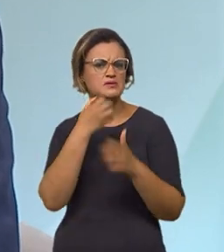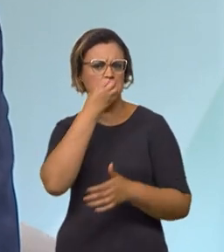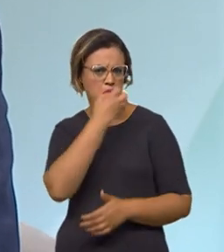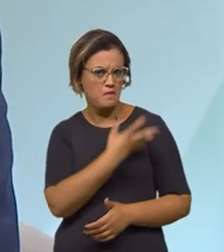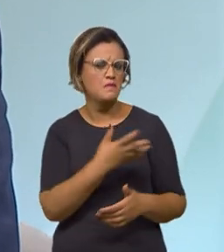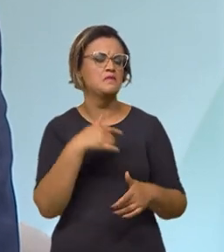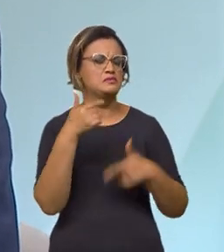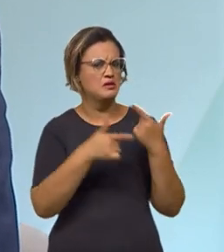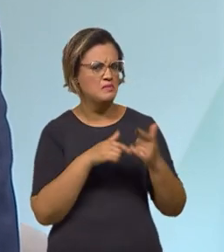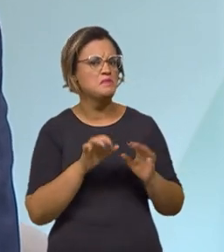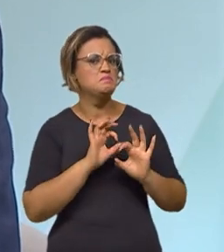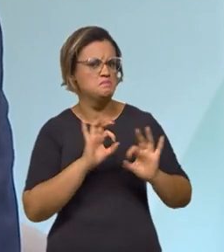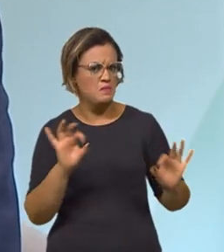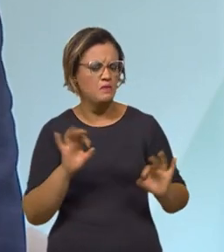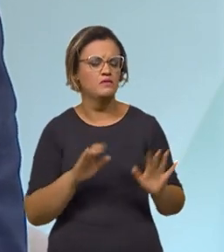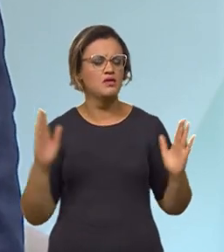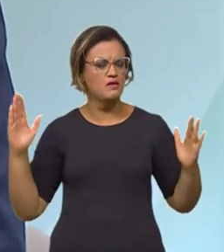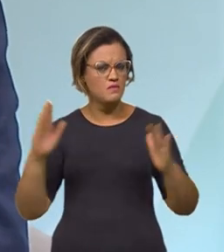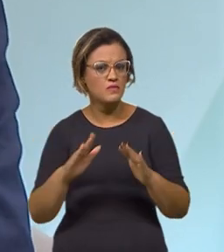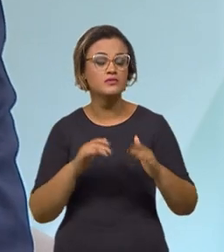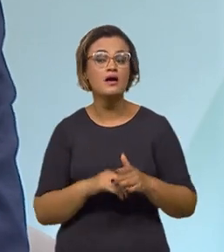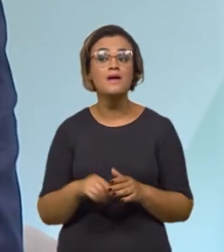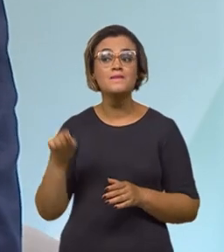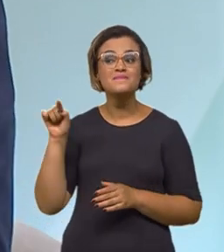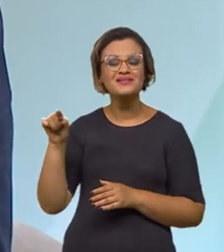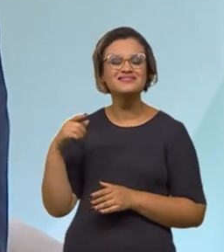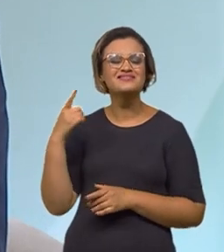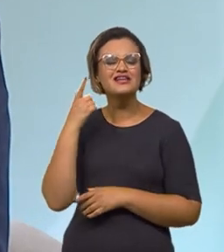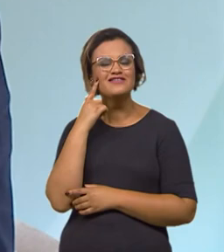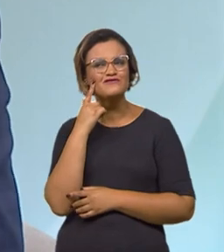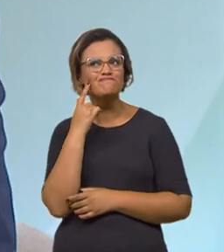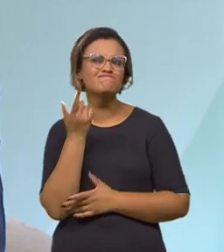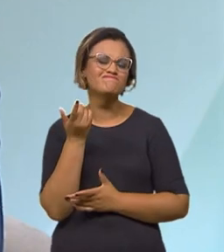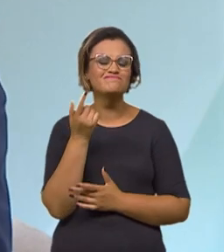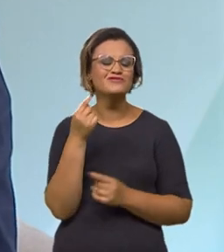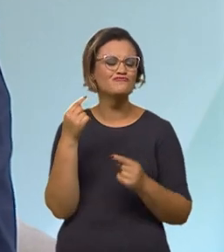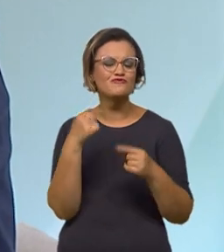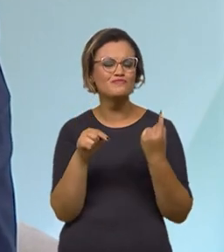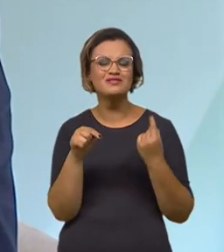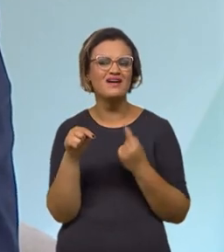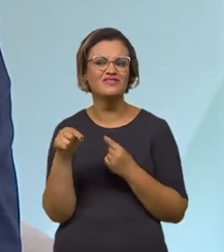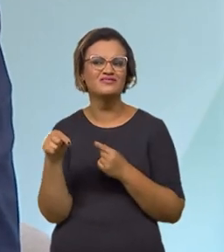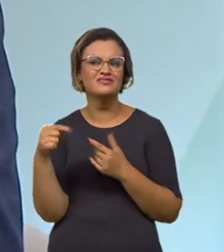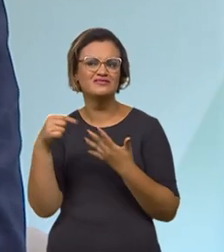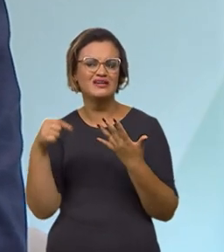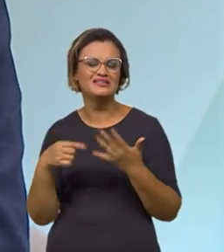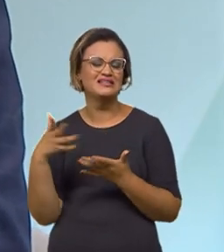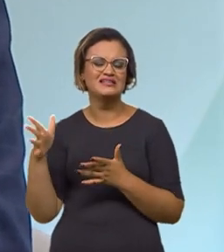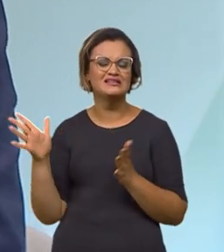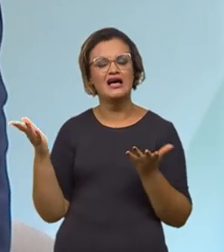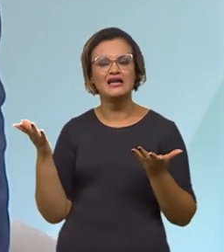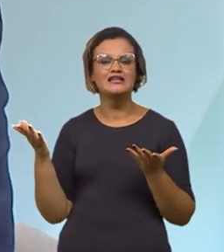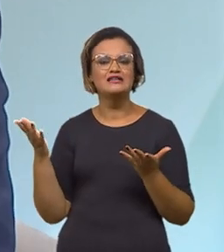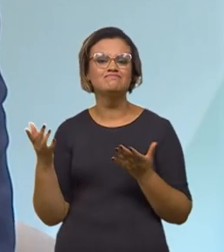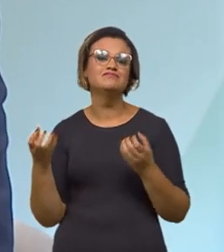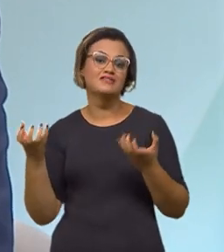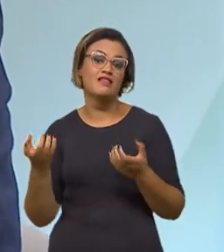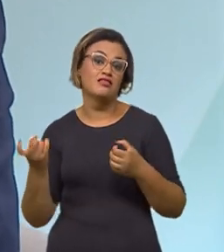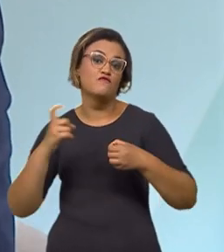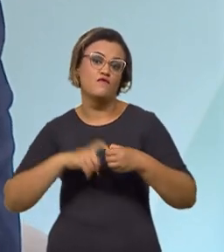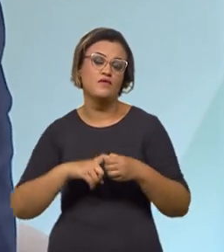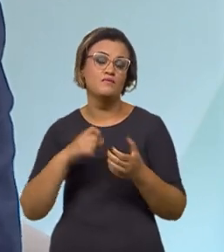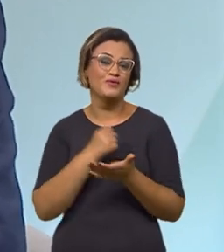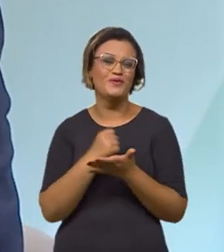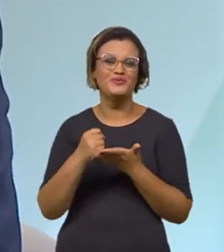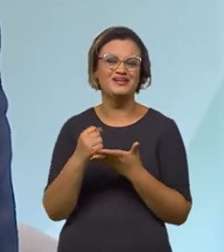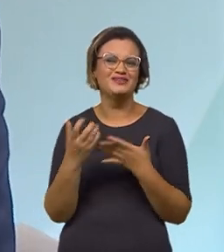excelente nos nossos aeroportos. Mas ela entendeu que aquele ativo não fazia mais sentido dentro do portfólio deles e eles estão querendo devolver porque o contrato